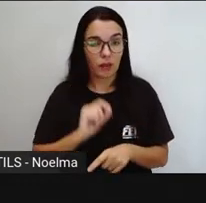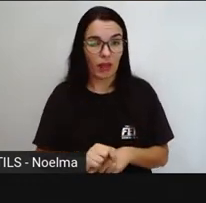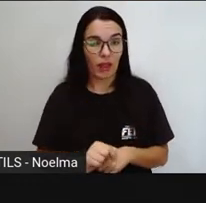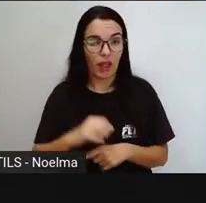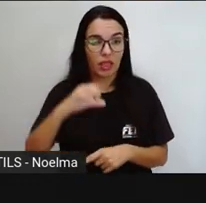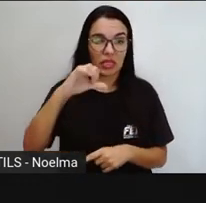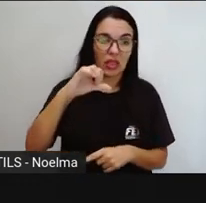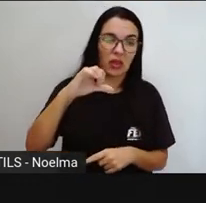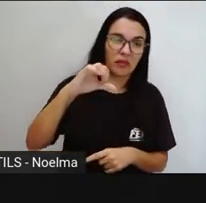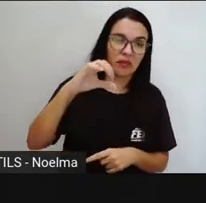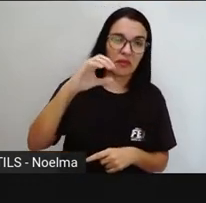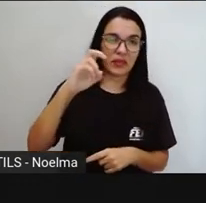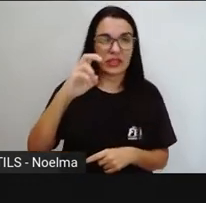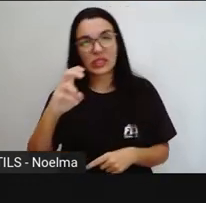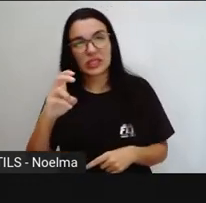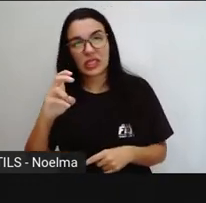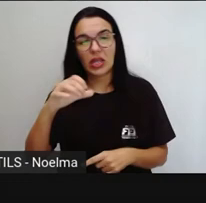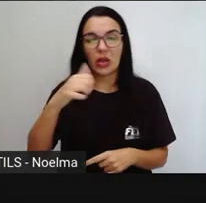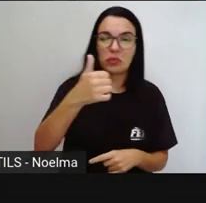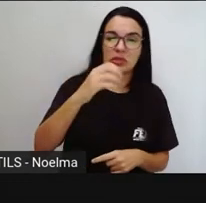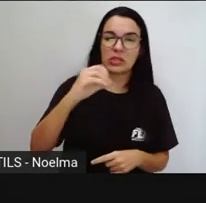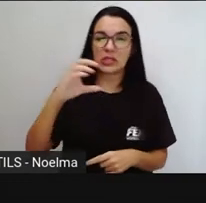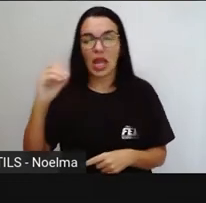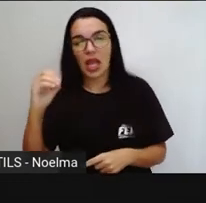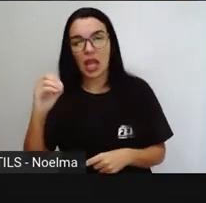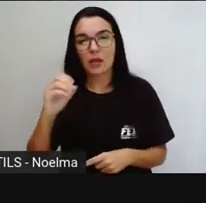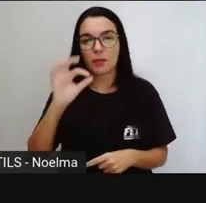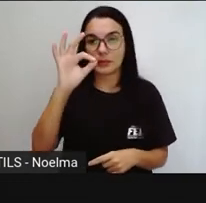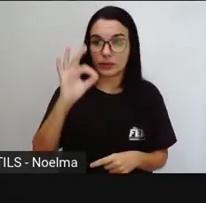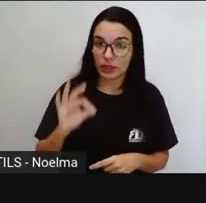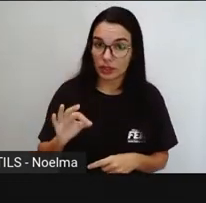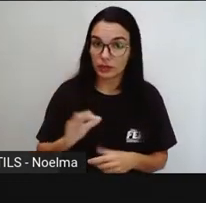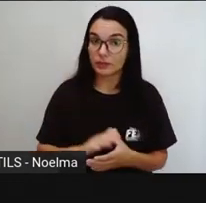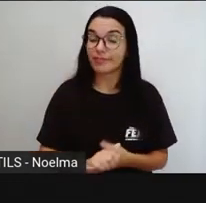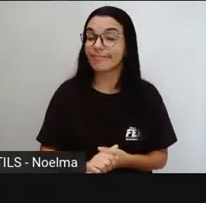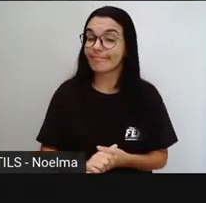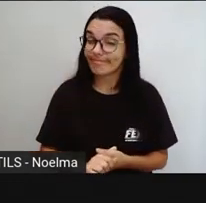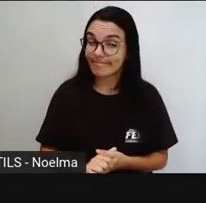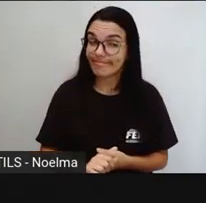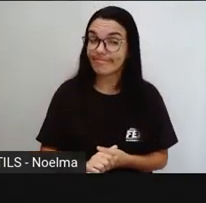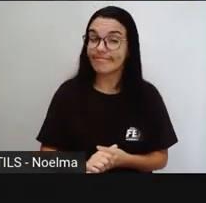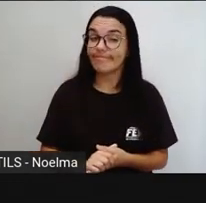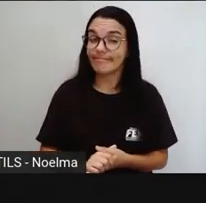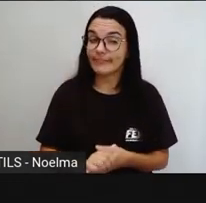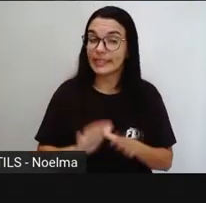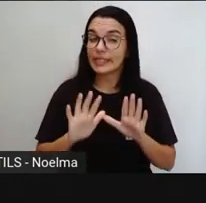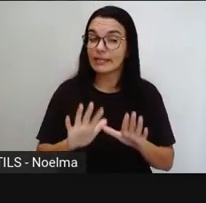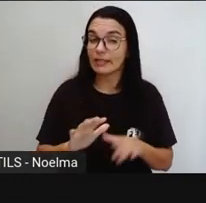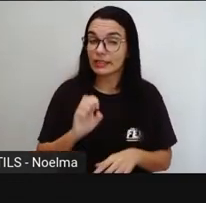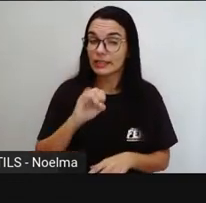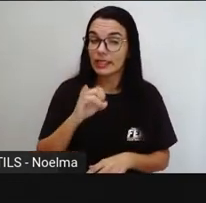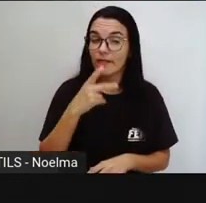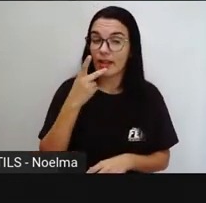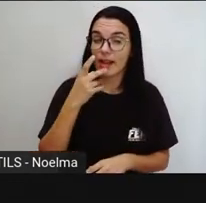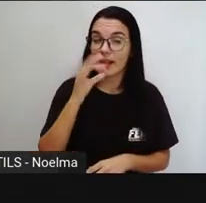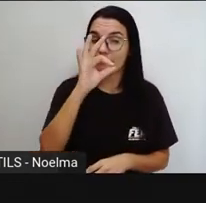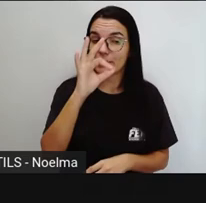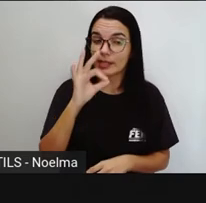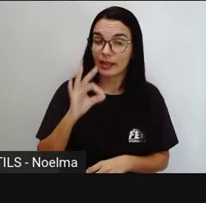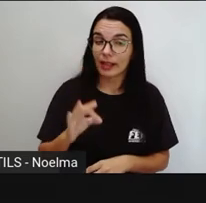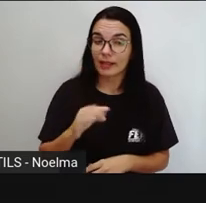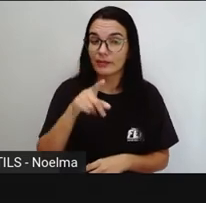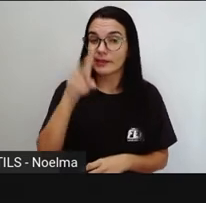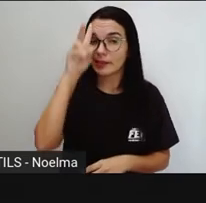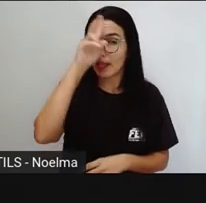% em 100% E aí por falar nesses dados em porcentagem você lembra aí o que